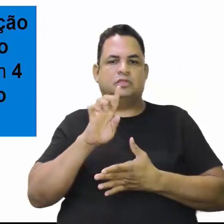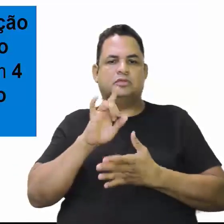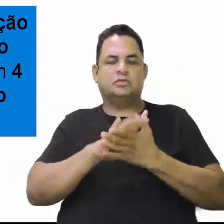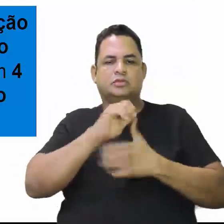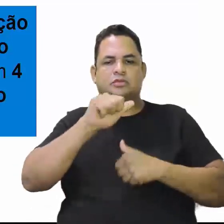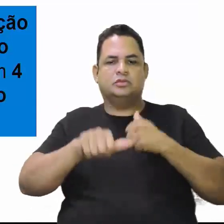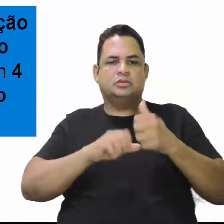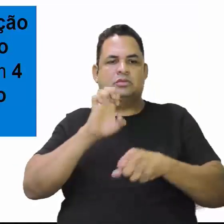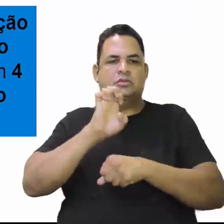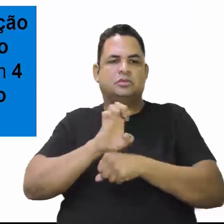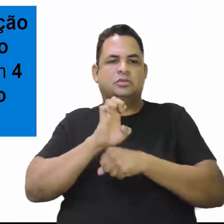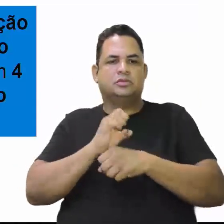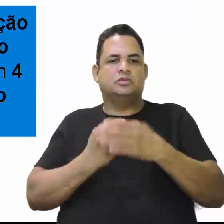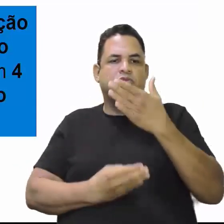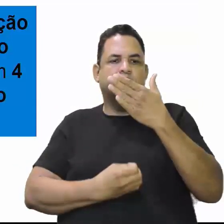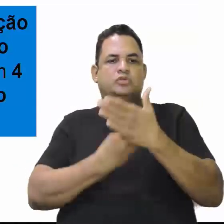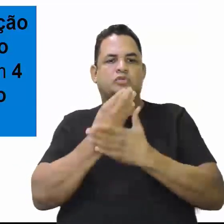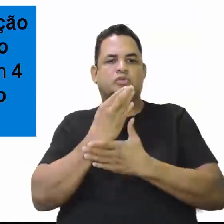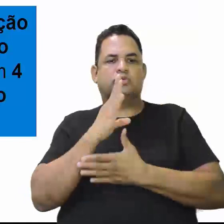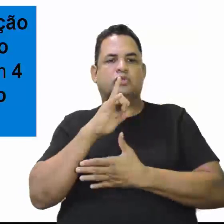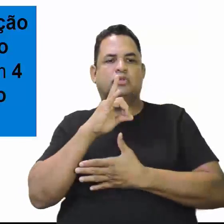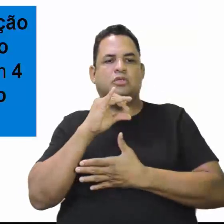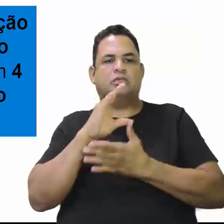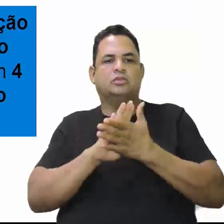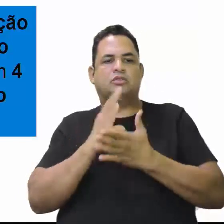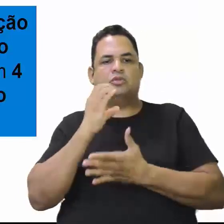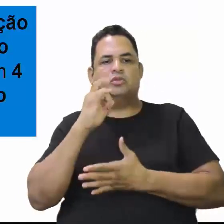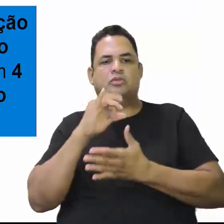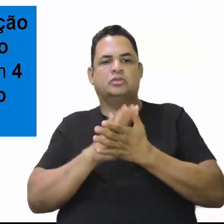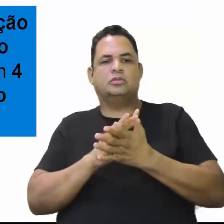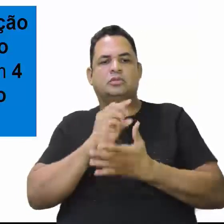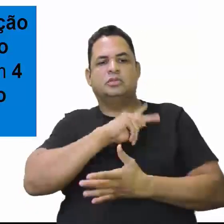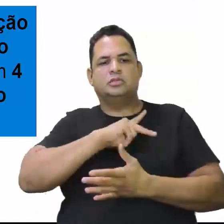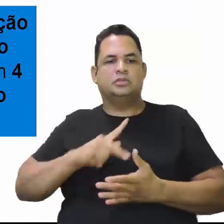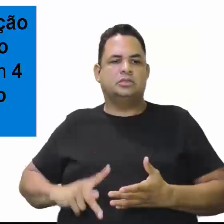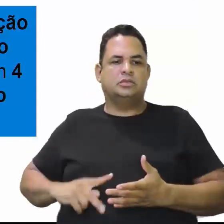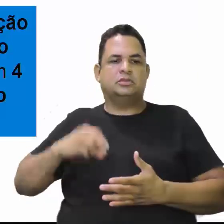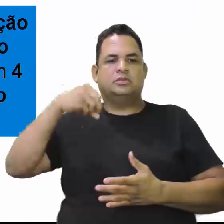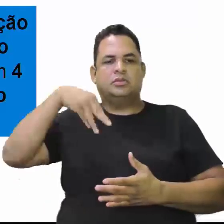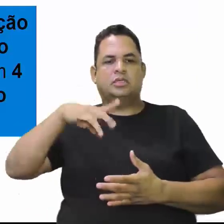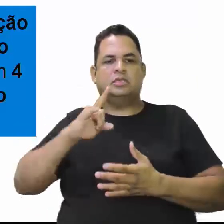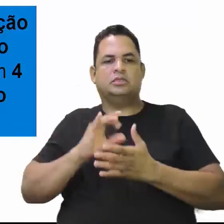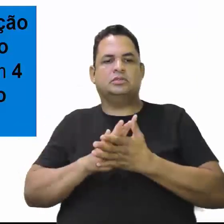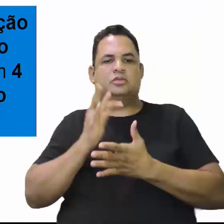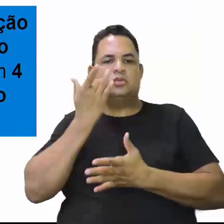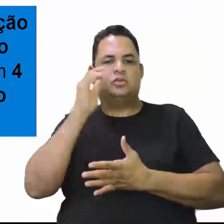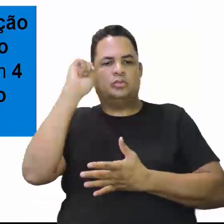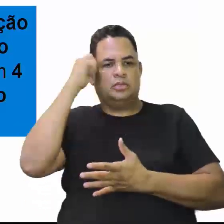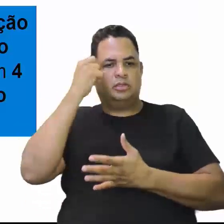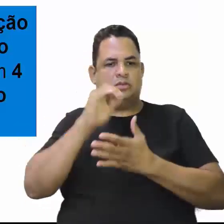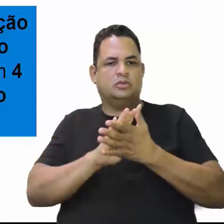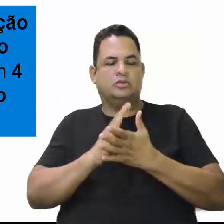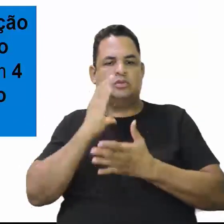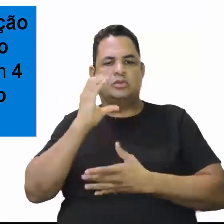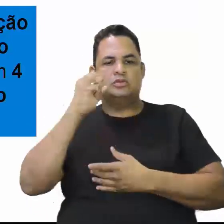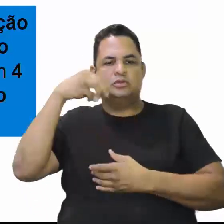É criado o Colorado do Oeste, Espigão do Oeste, Presidente Médici, Ouro Preto do Oeste e Costa Marques.